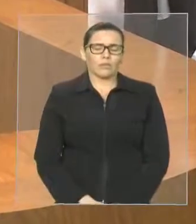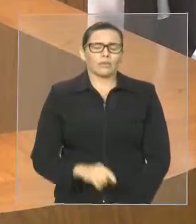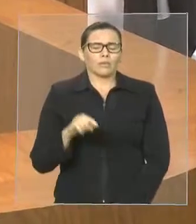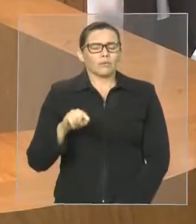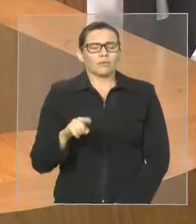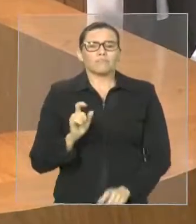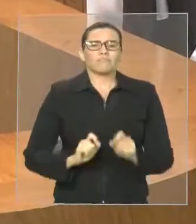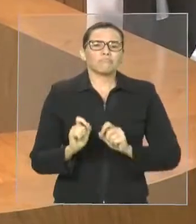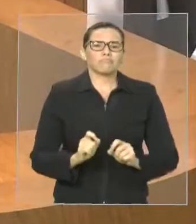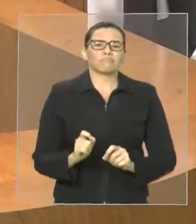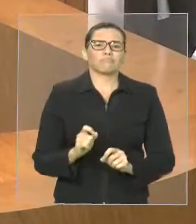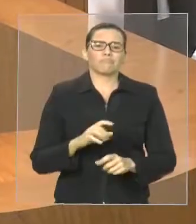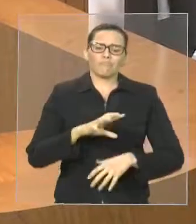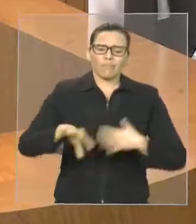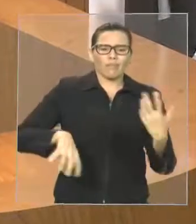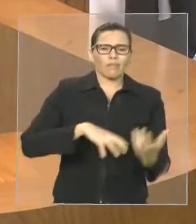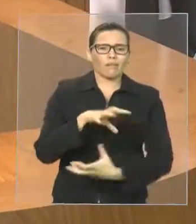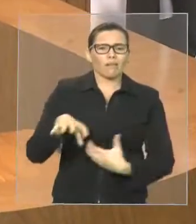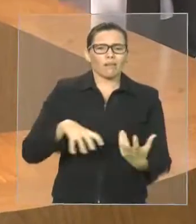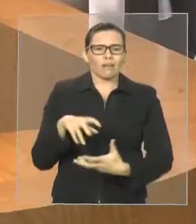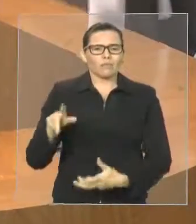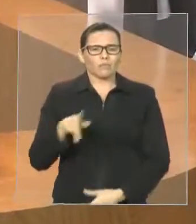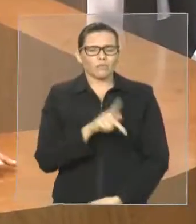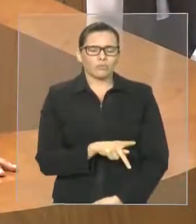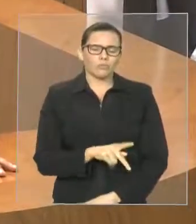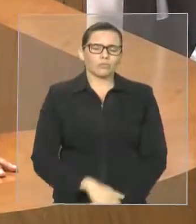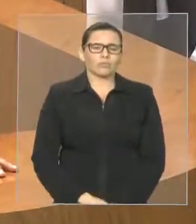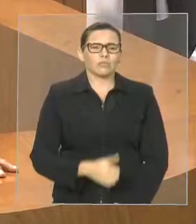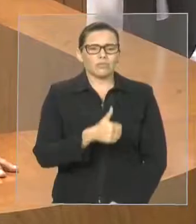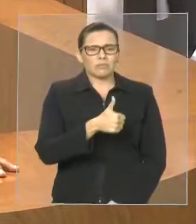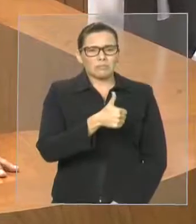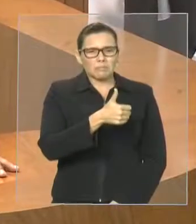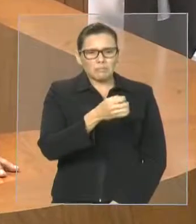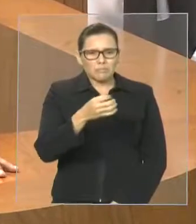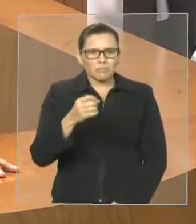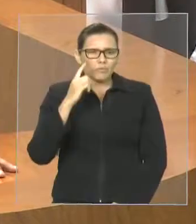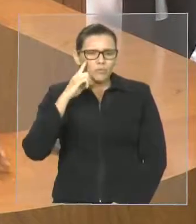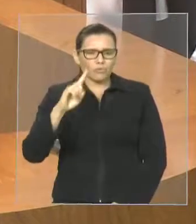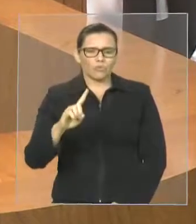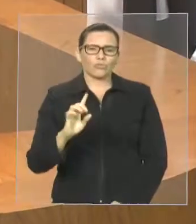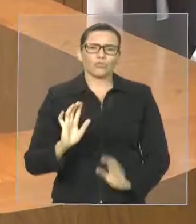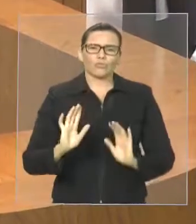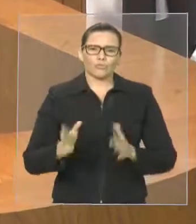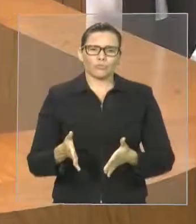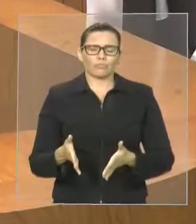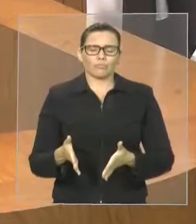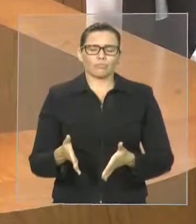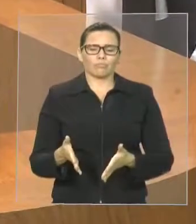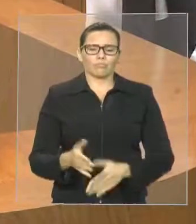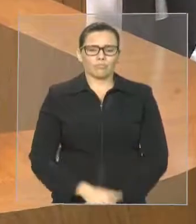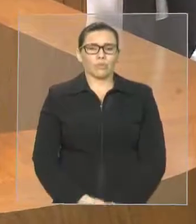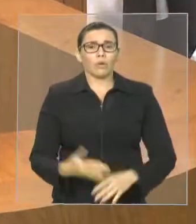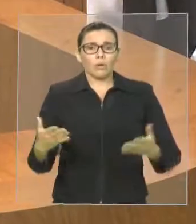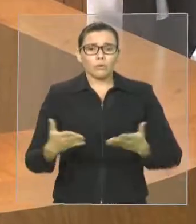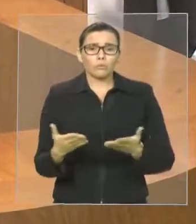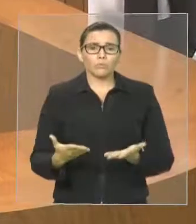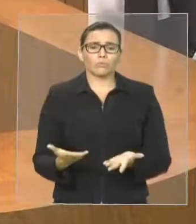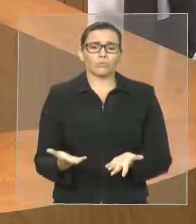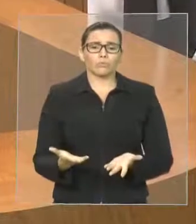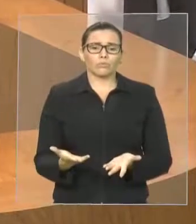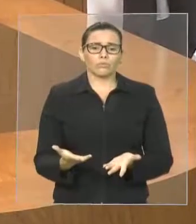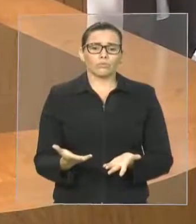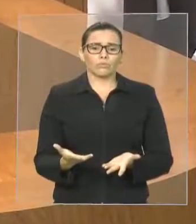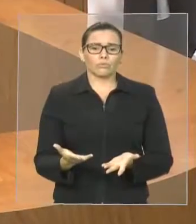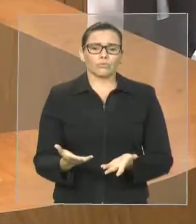professores estiveram acorrentados por 23 dias na sede da Prefeitura, em São Luís. E hoje já completamos novamente